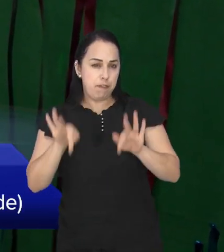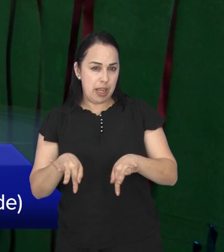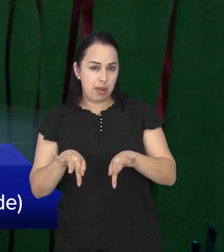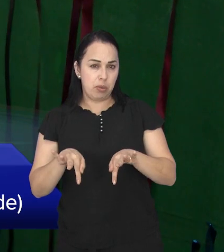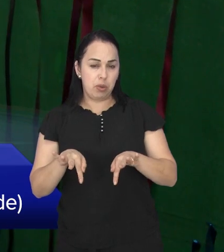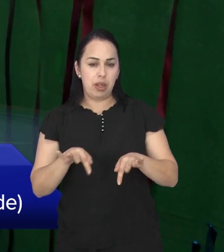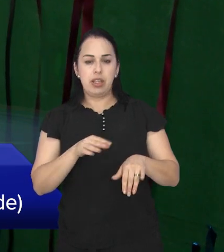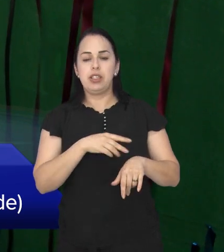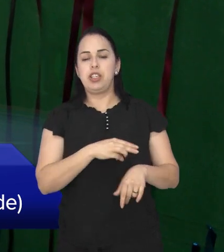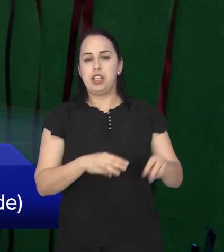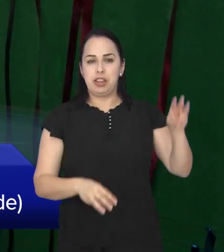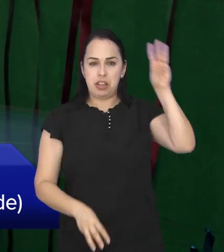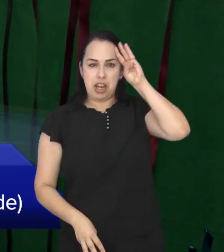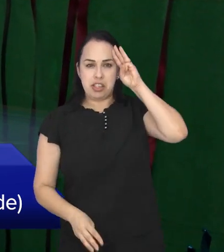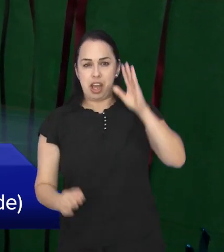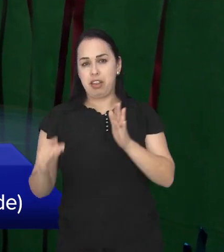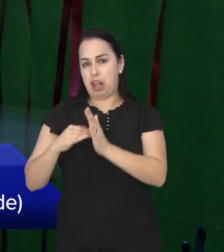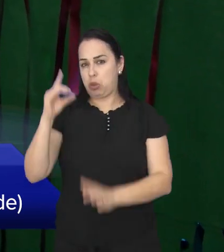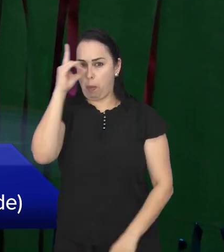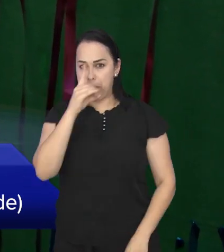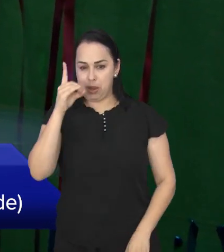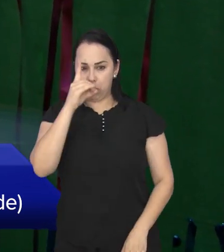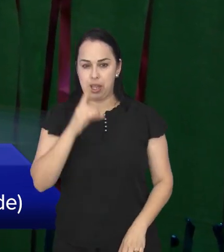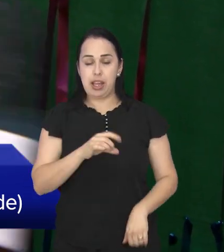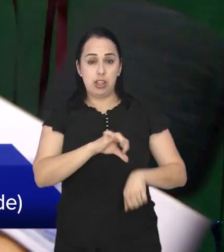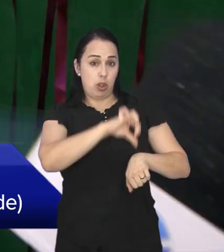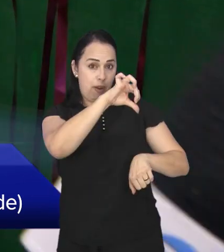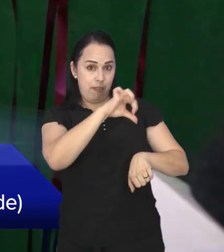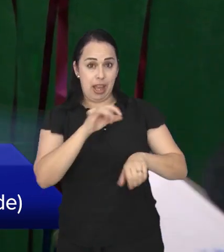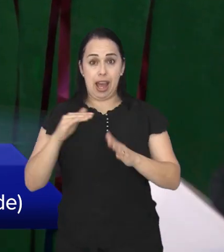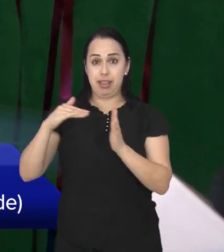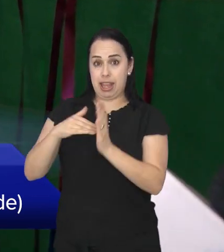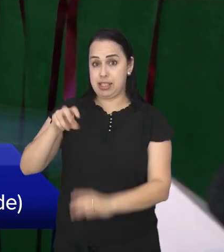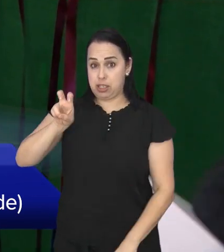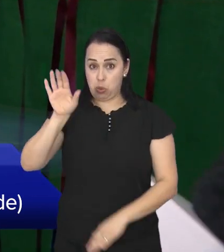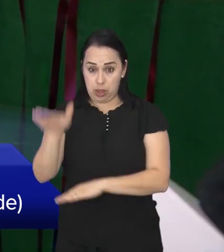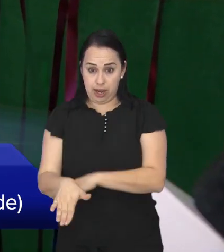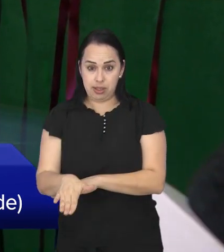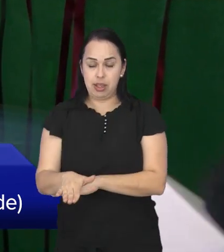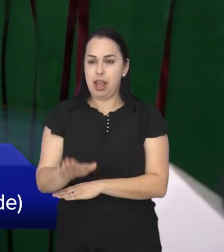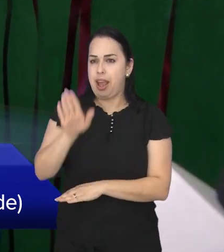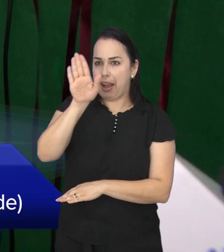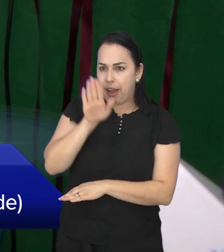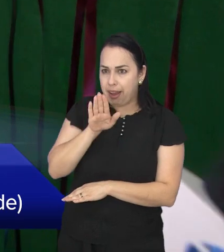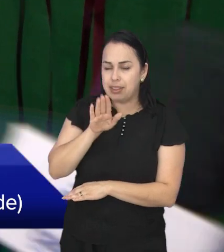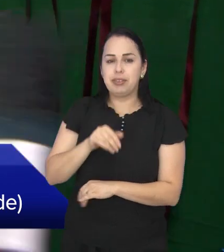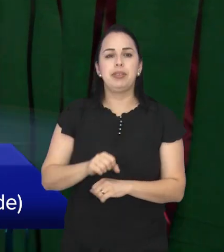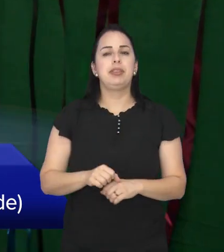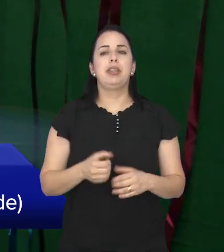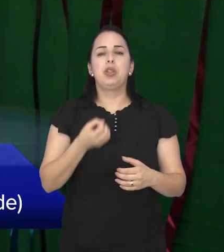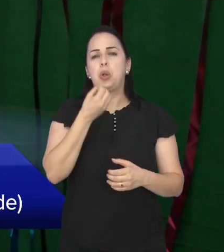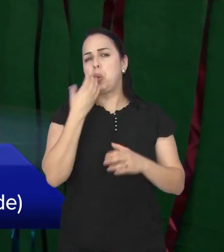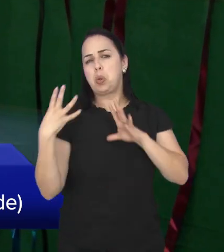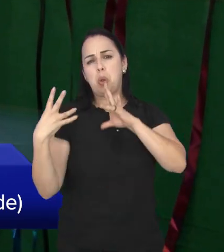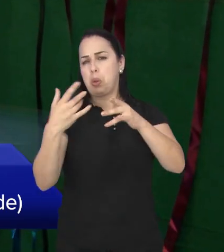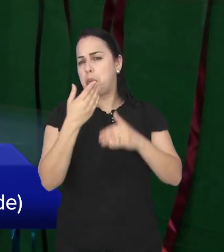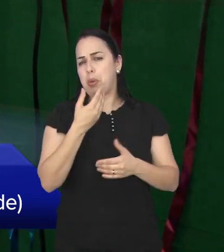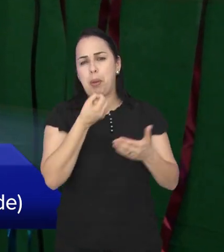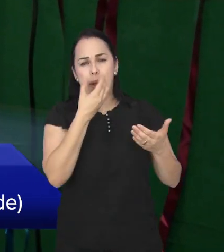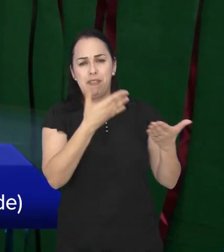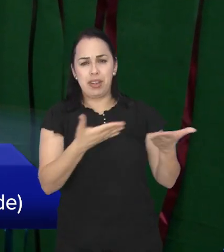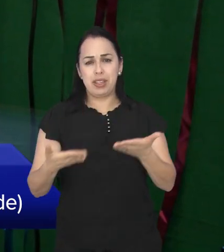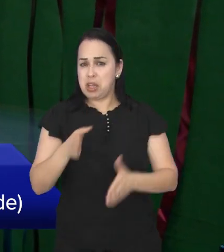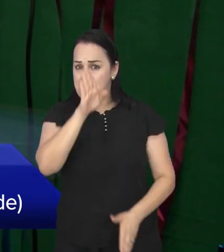os horários aqui de terça a domingo das 9h às 17h. E daí é só chegar? Todo mundo é bem-vindo? É gratuito? É, todo mundo é bem